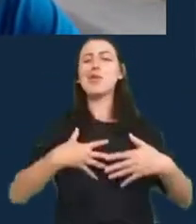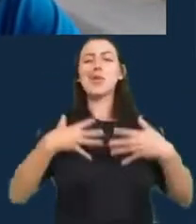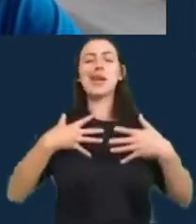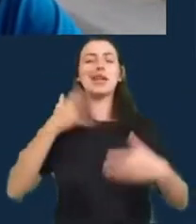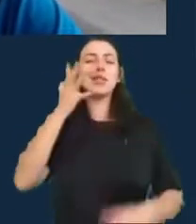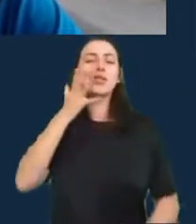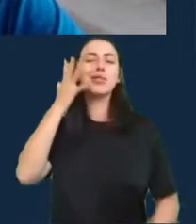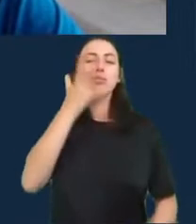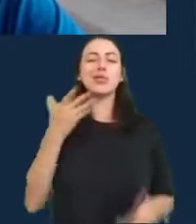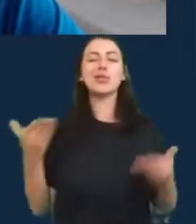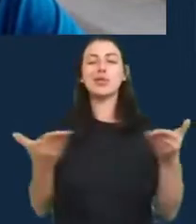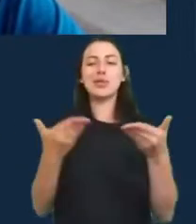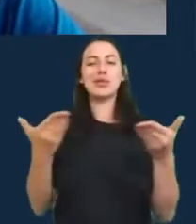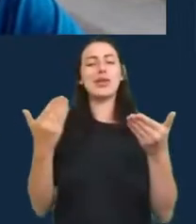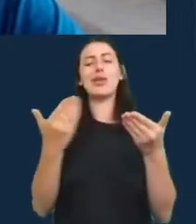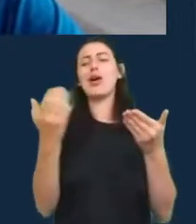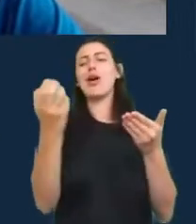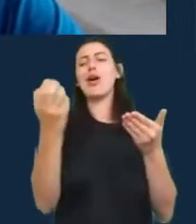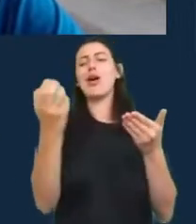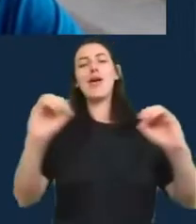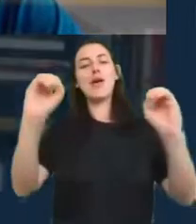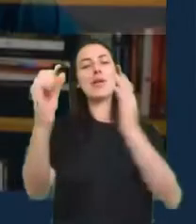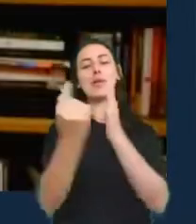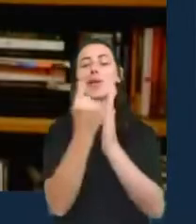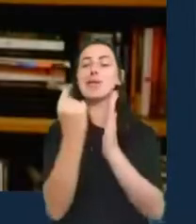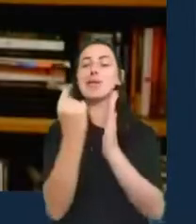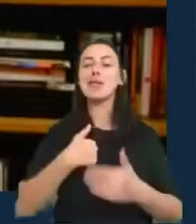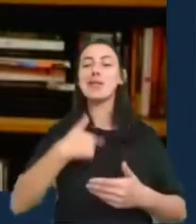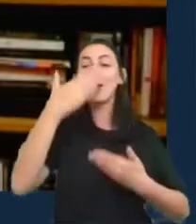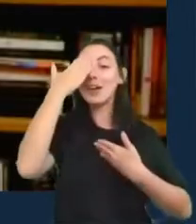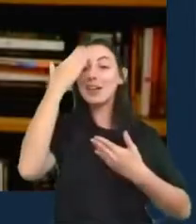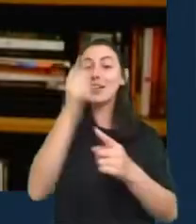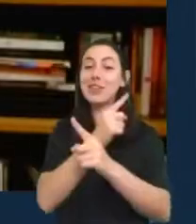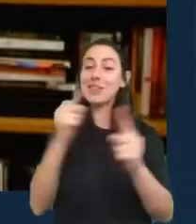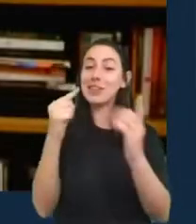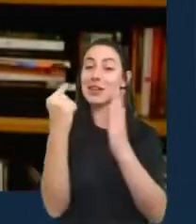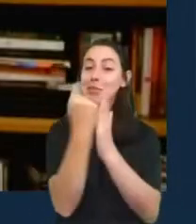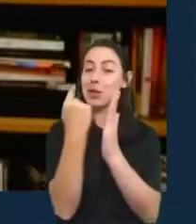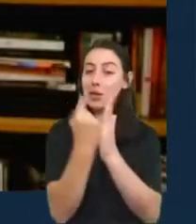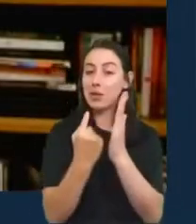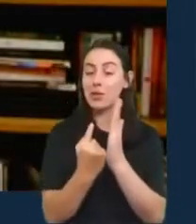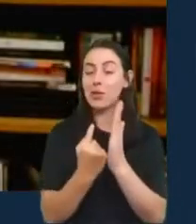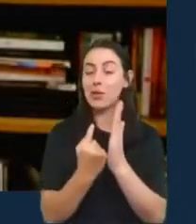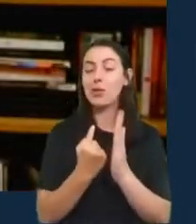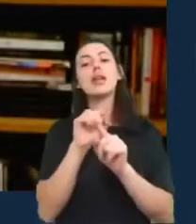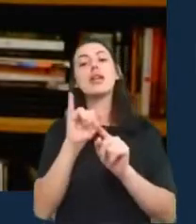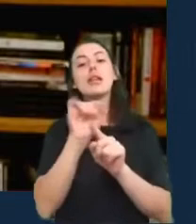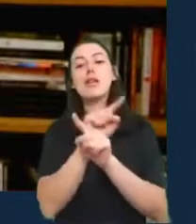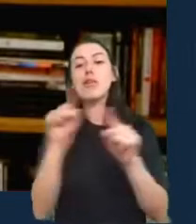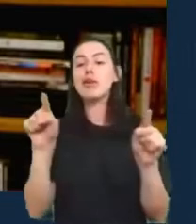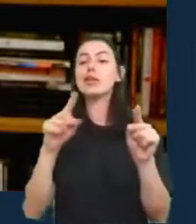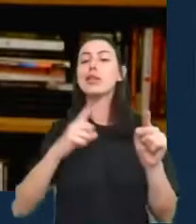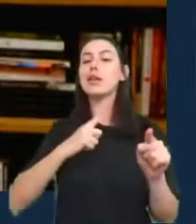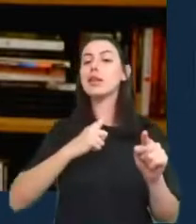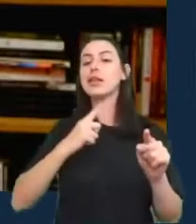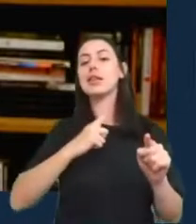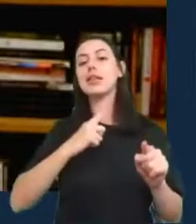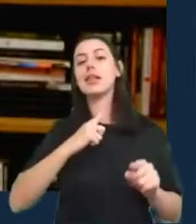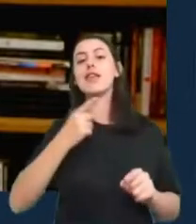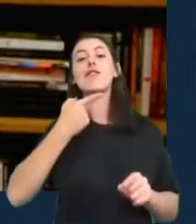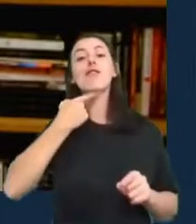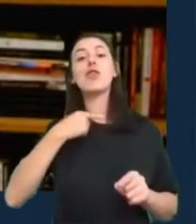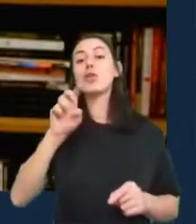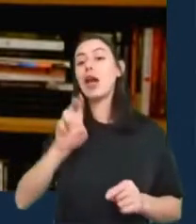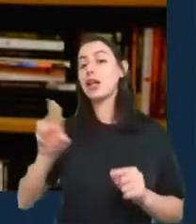ótimas eu agradeço pelas perguntas se vocês tiverem alguma maneira pela qual esse modelo possa ser aplicado me